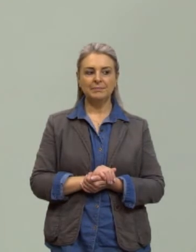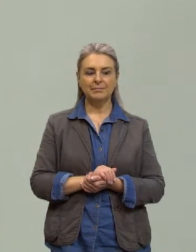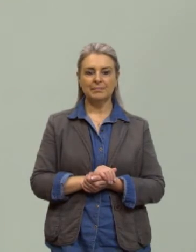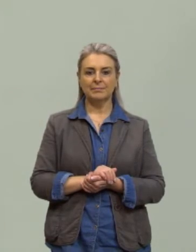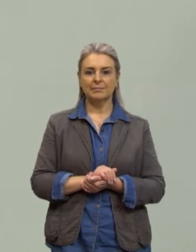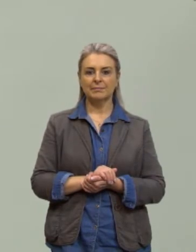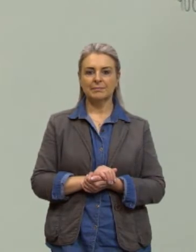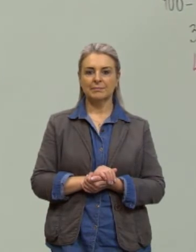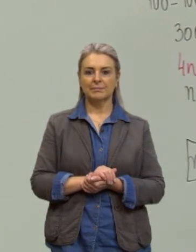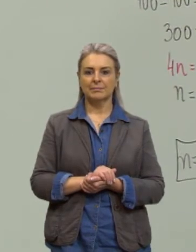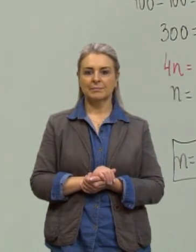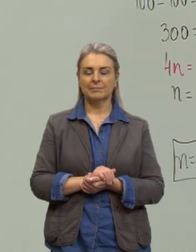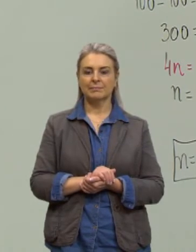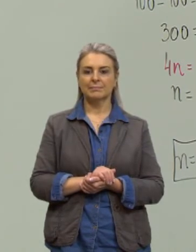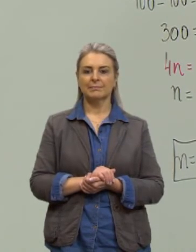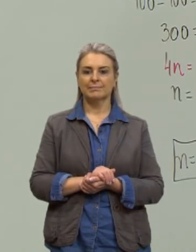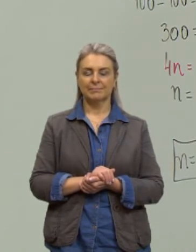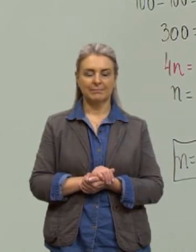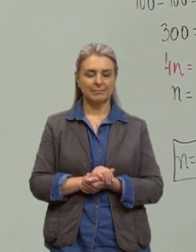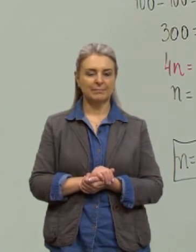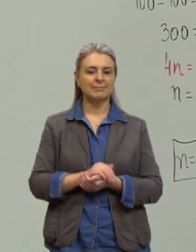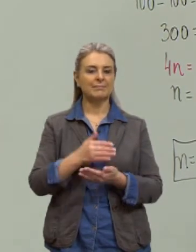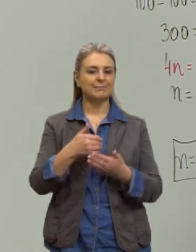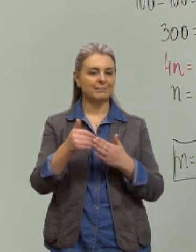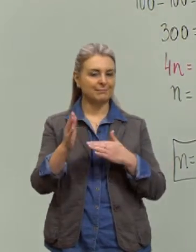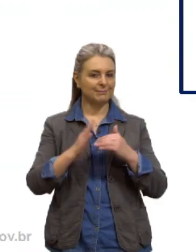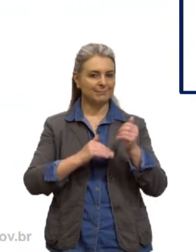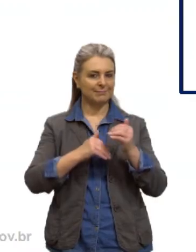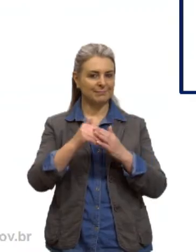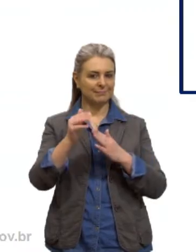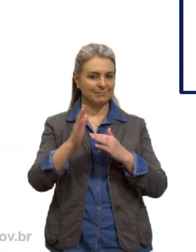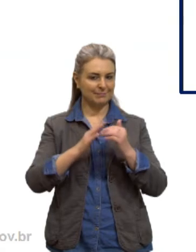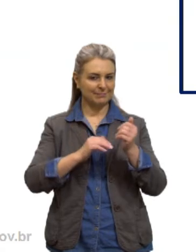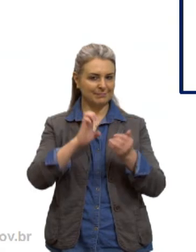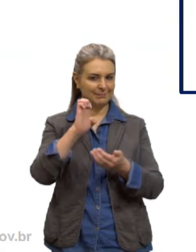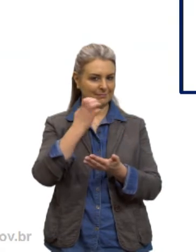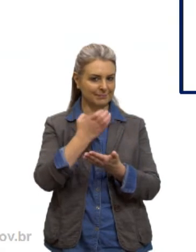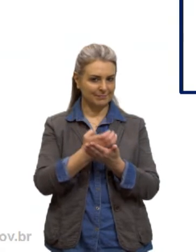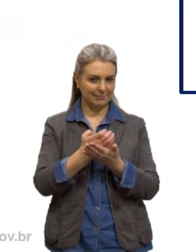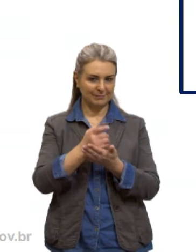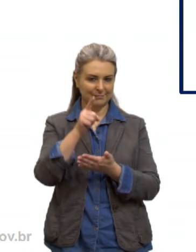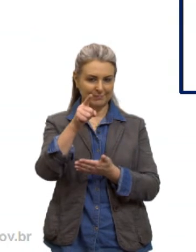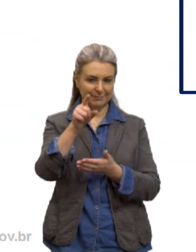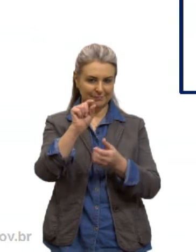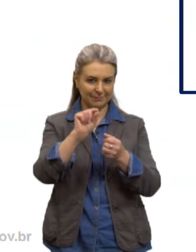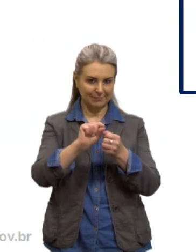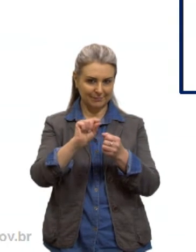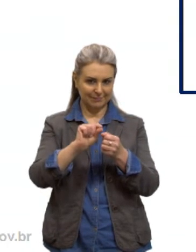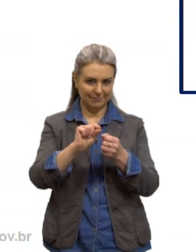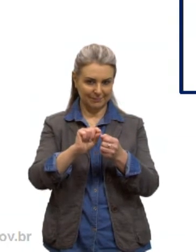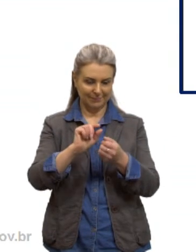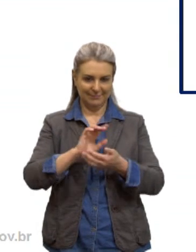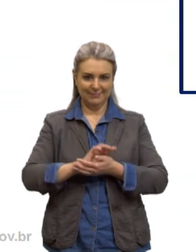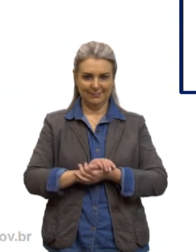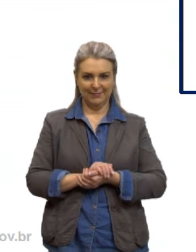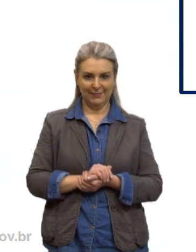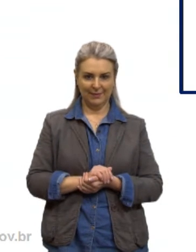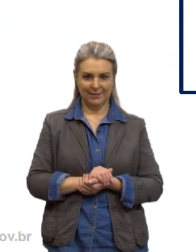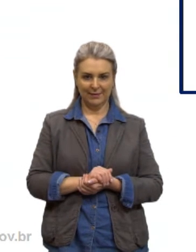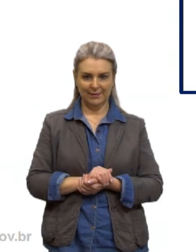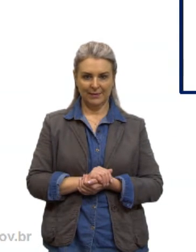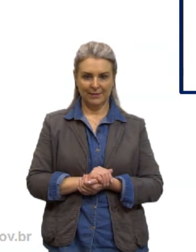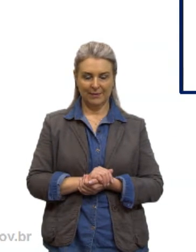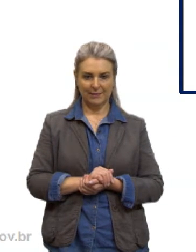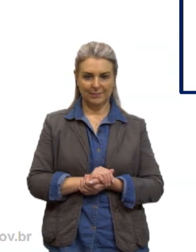uma hora de praticar quando eu digo que é hora de praticar seria a hora de vocês praticarem então aí pega o caderninho aí né ou pega o